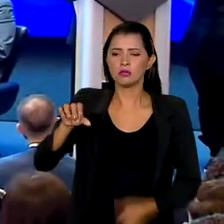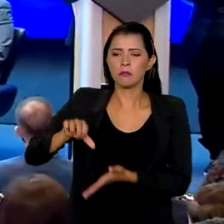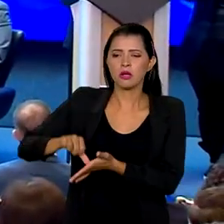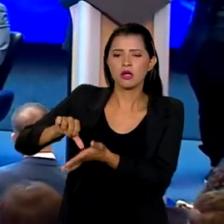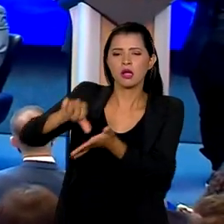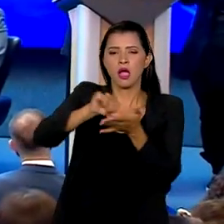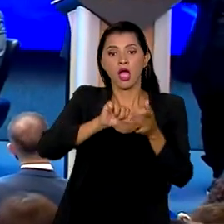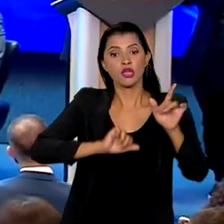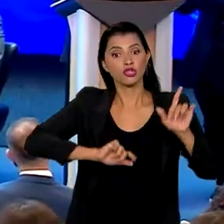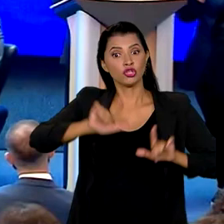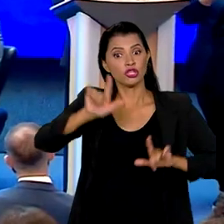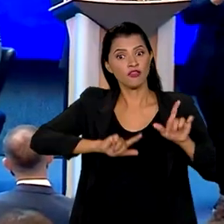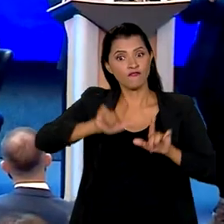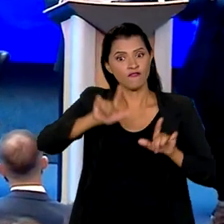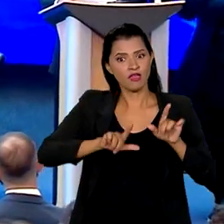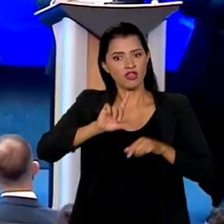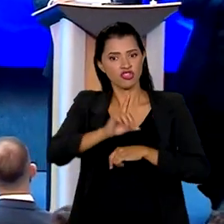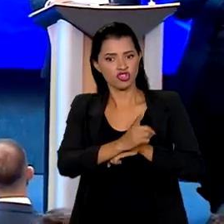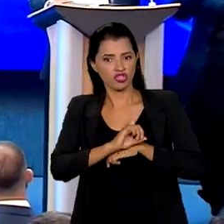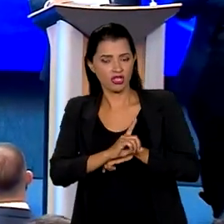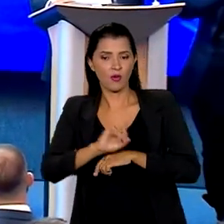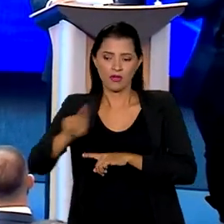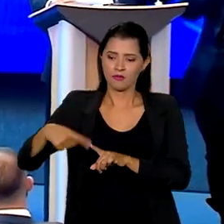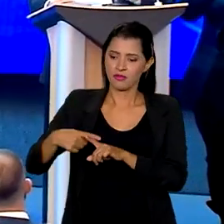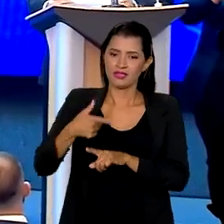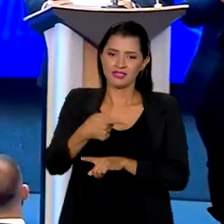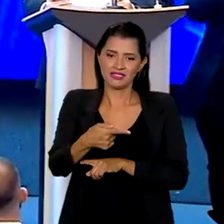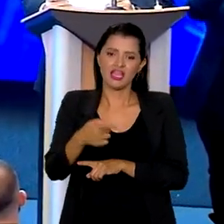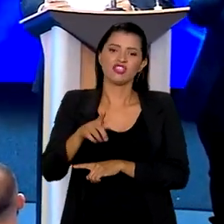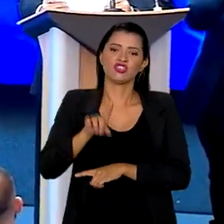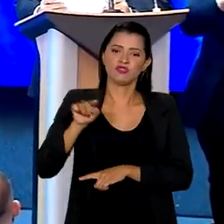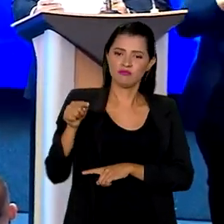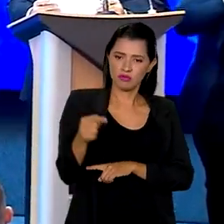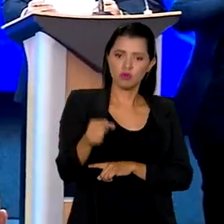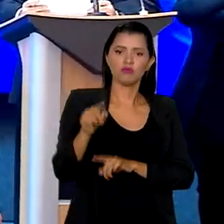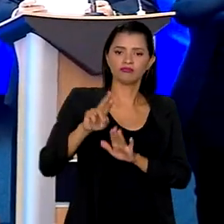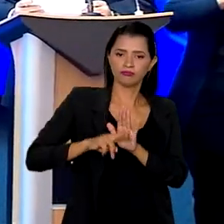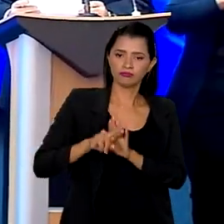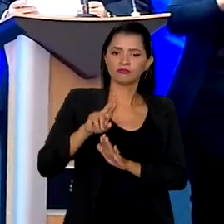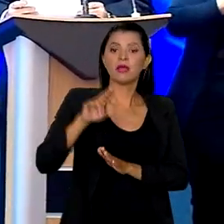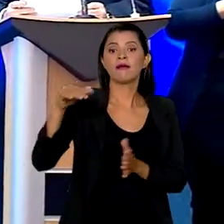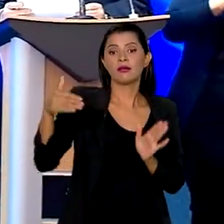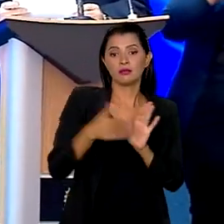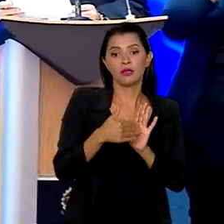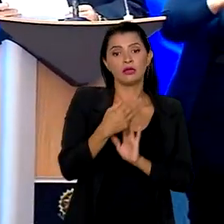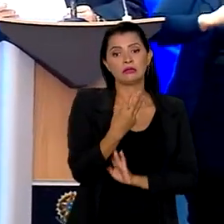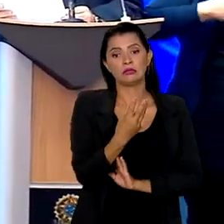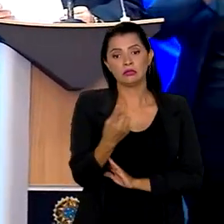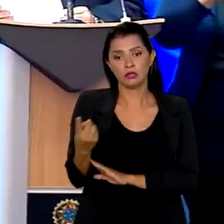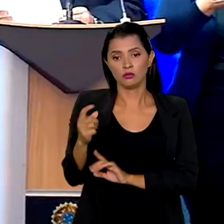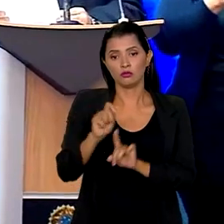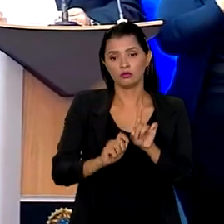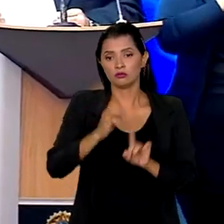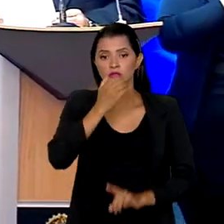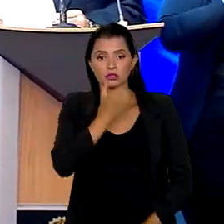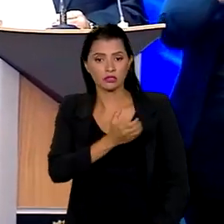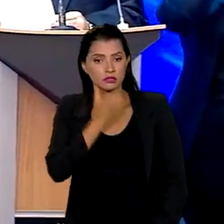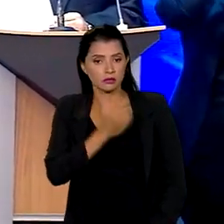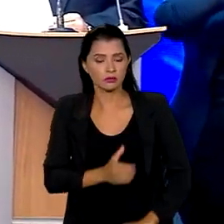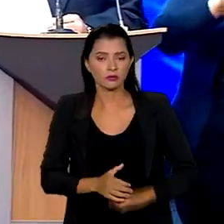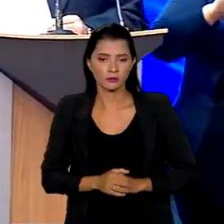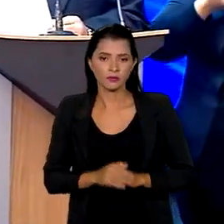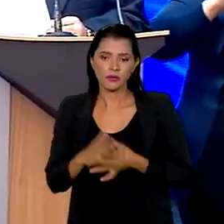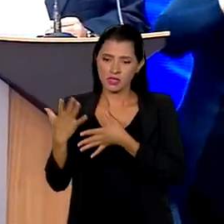TV digital e mais 7.000 devem ser regularizadas até 31 de dezembro. Dentro do